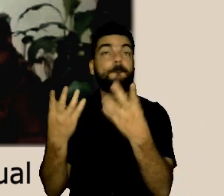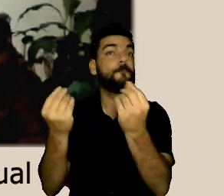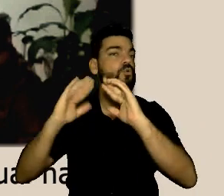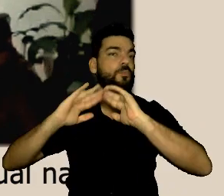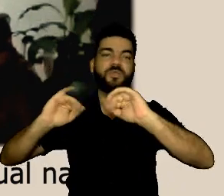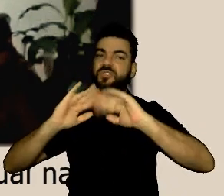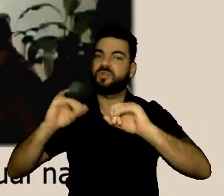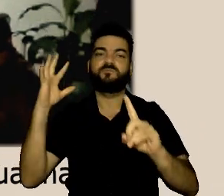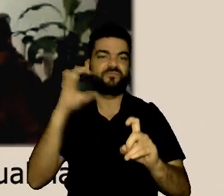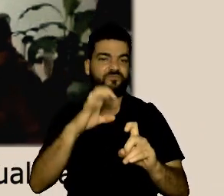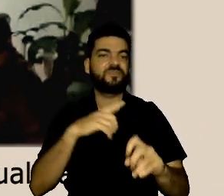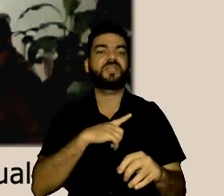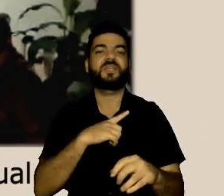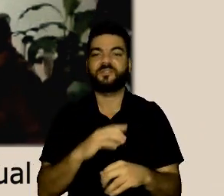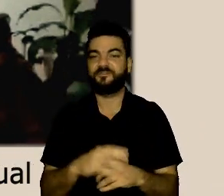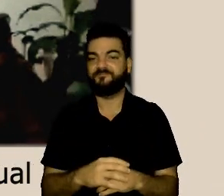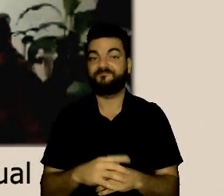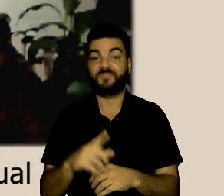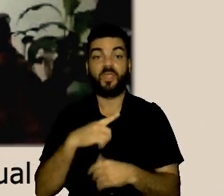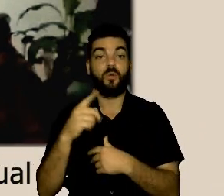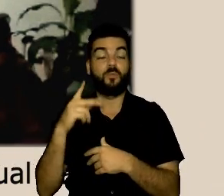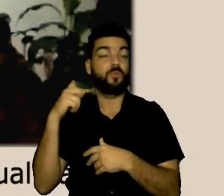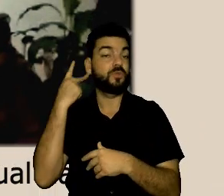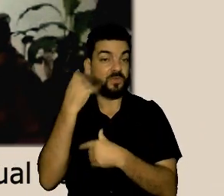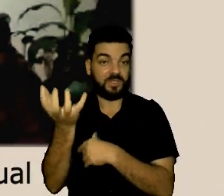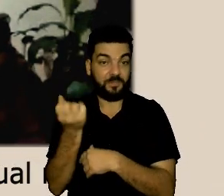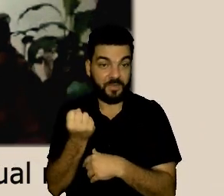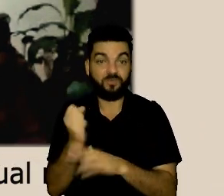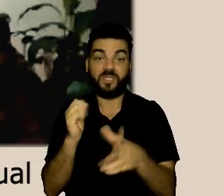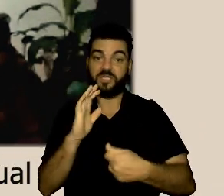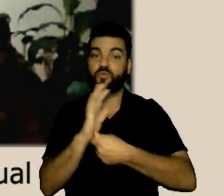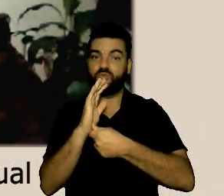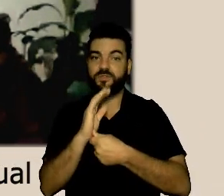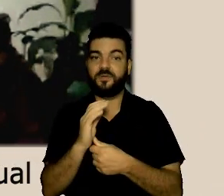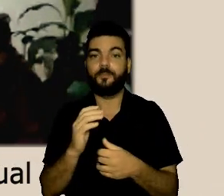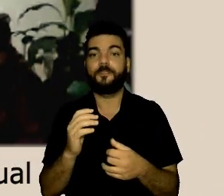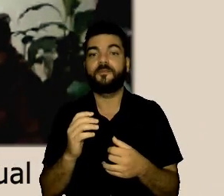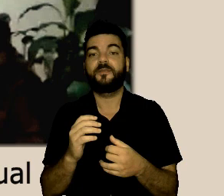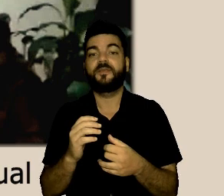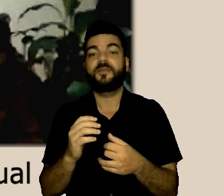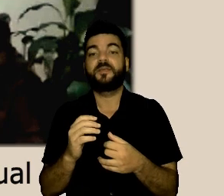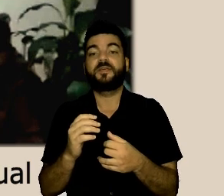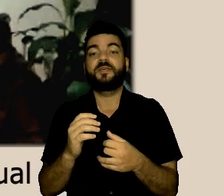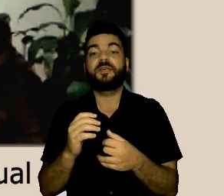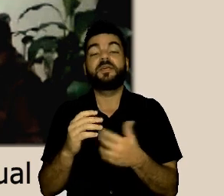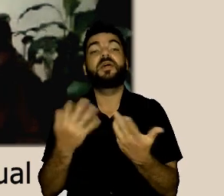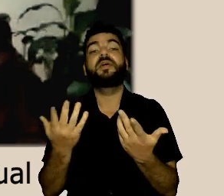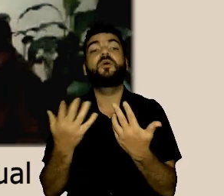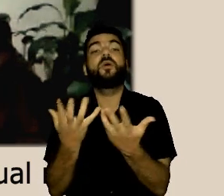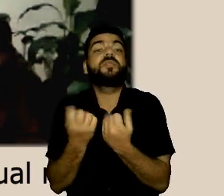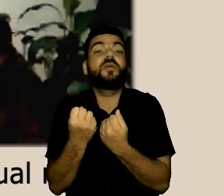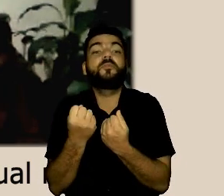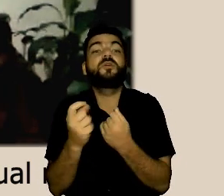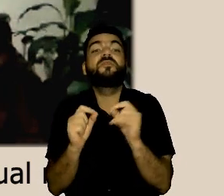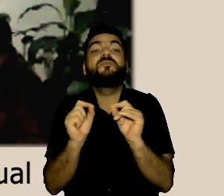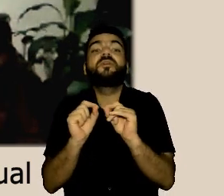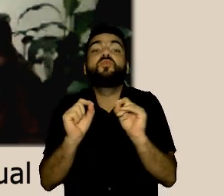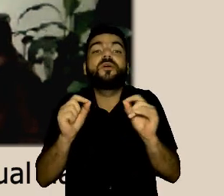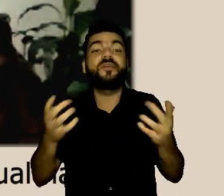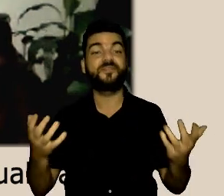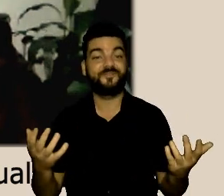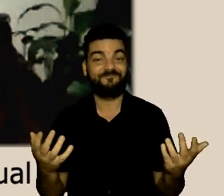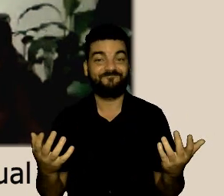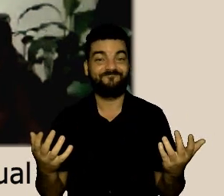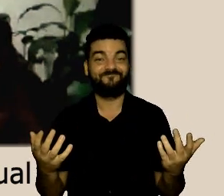no Brasil tendo em vista que chegavam muitas demandas de assédio moral na procuradoria e na verdade